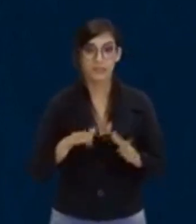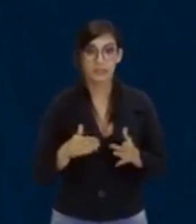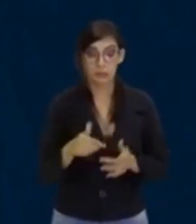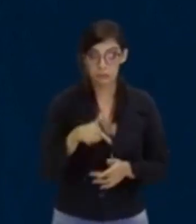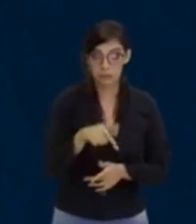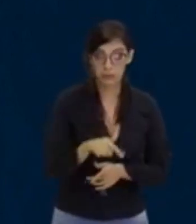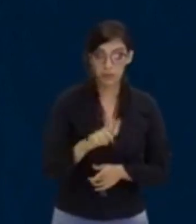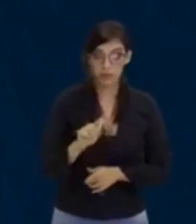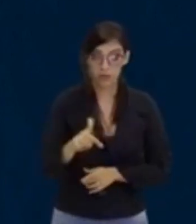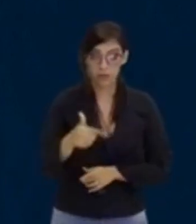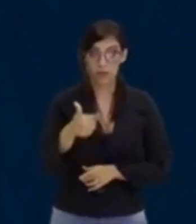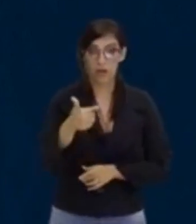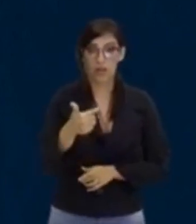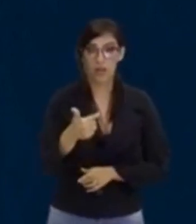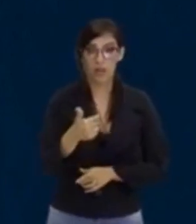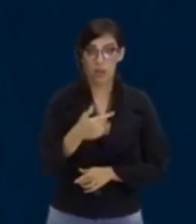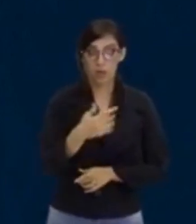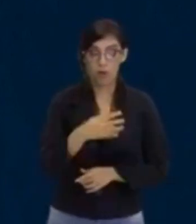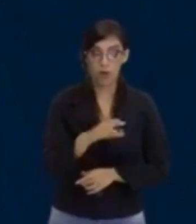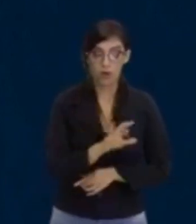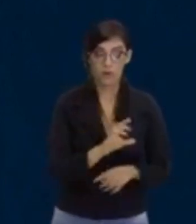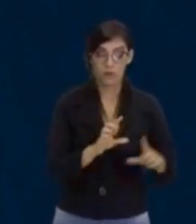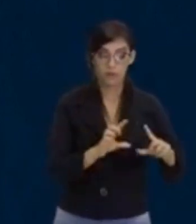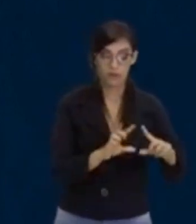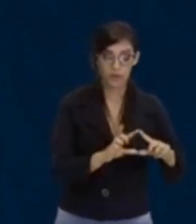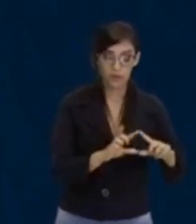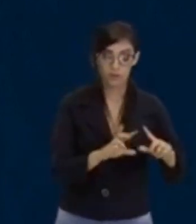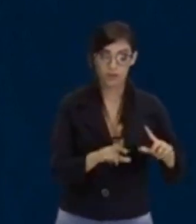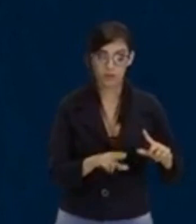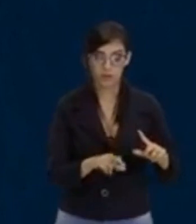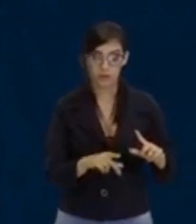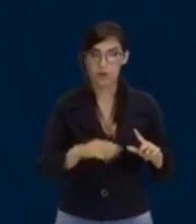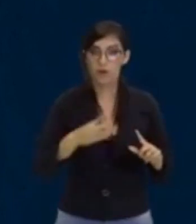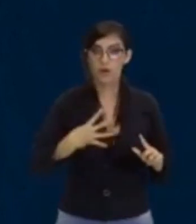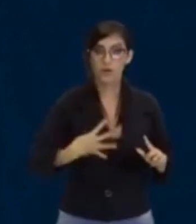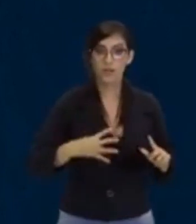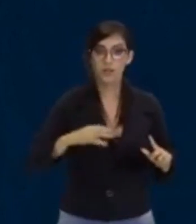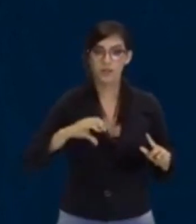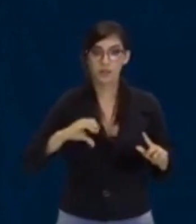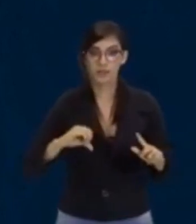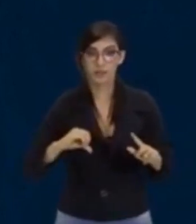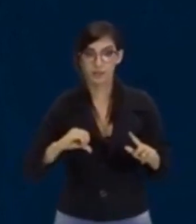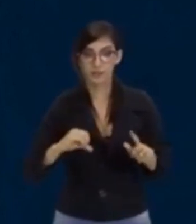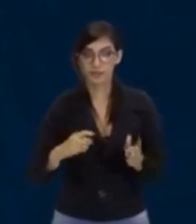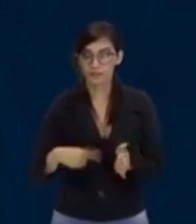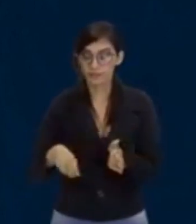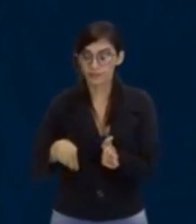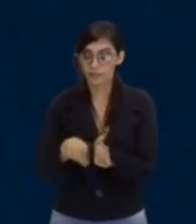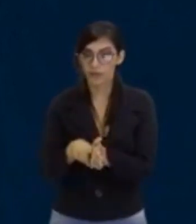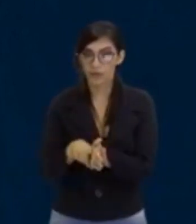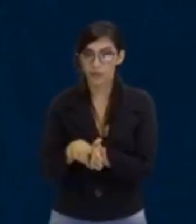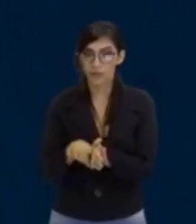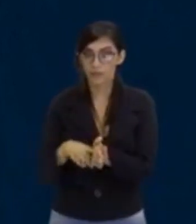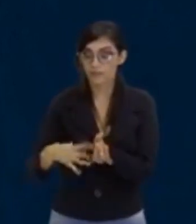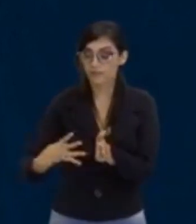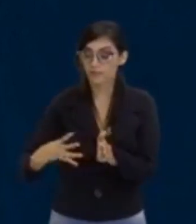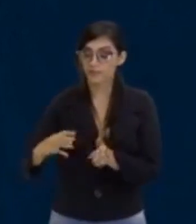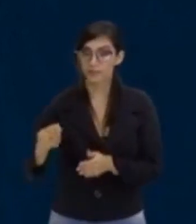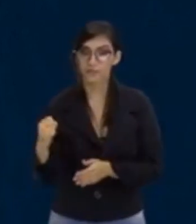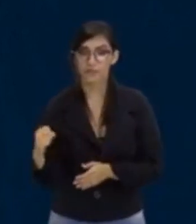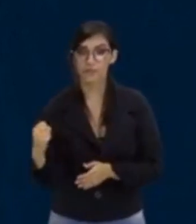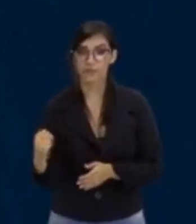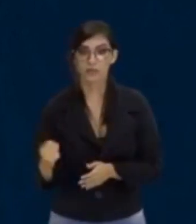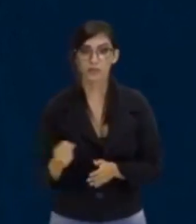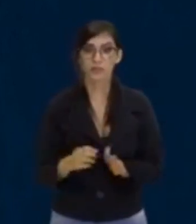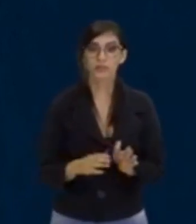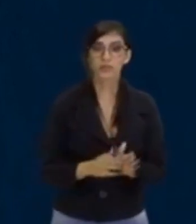quadrado, 49. Resolvendo essa continha aqui, ó, eu vou ter 48. E isso aqui vai dar quanto?